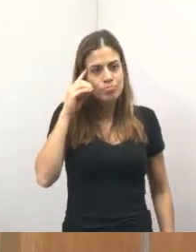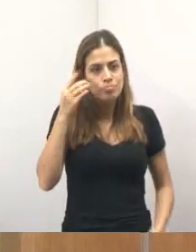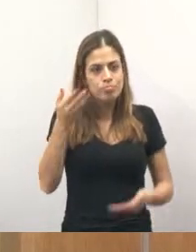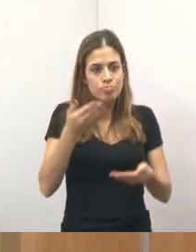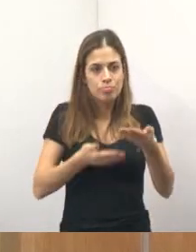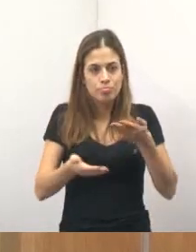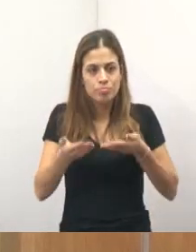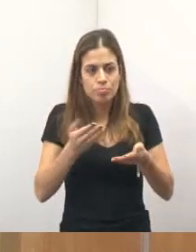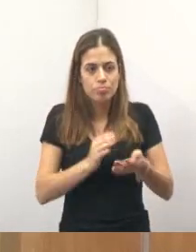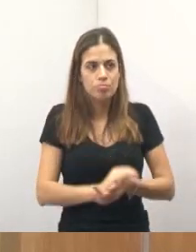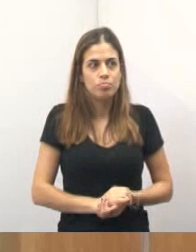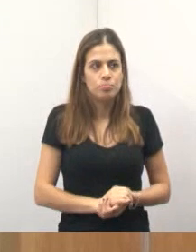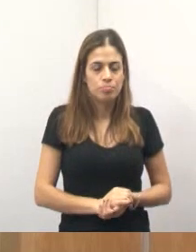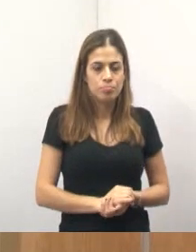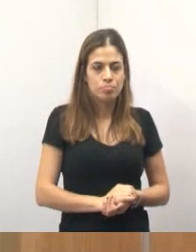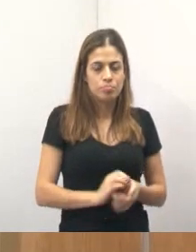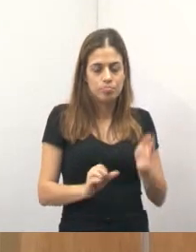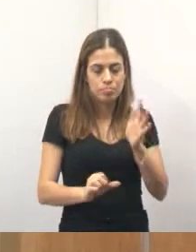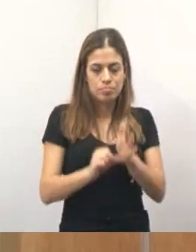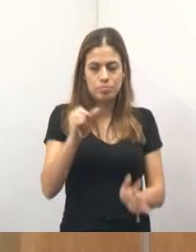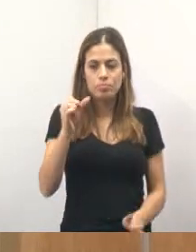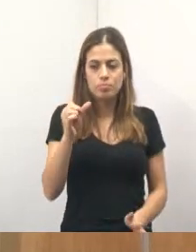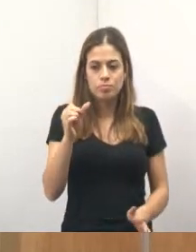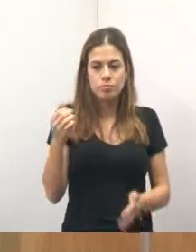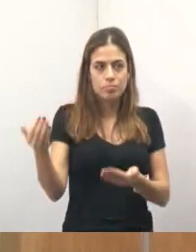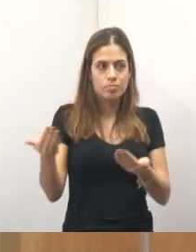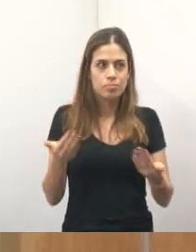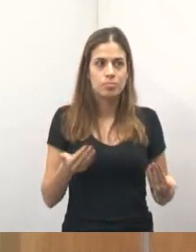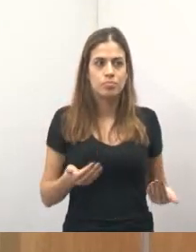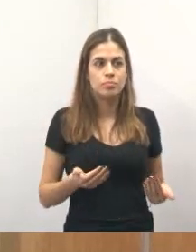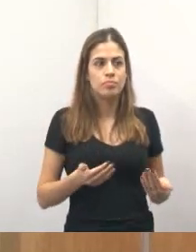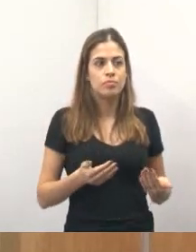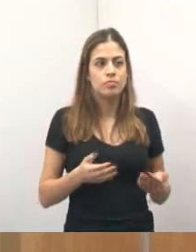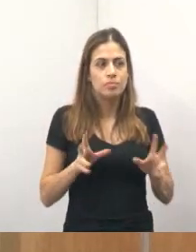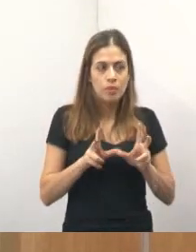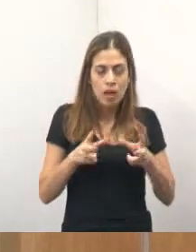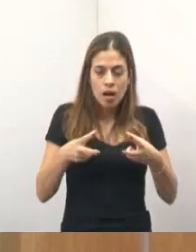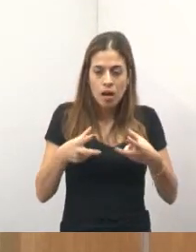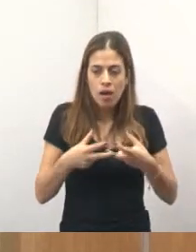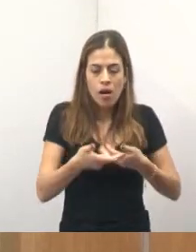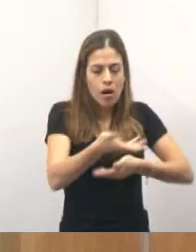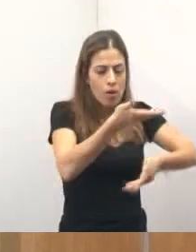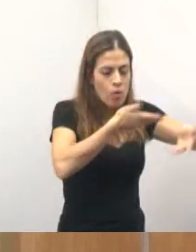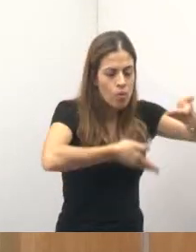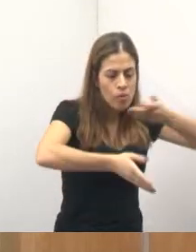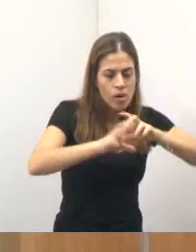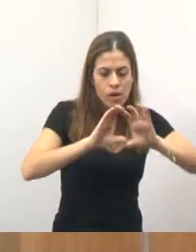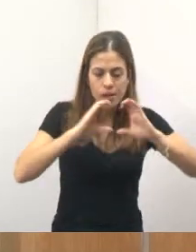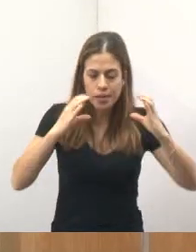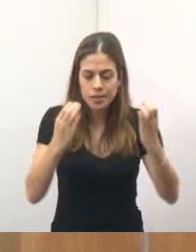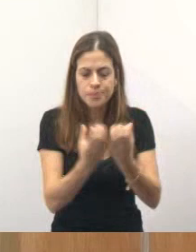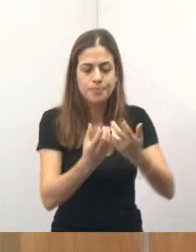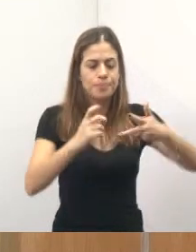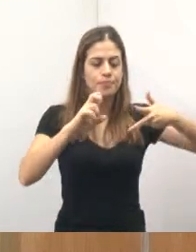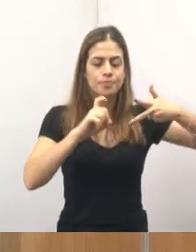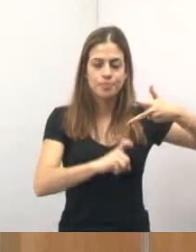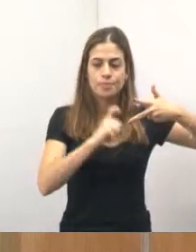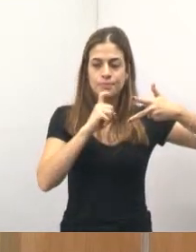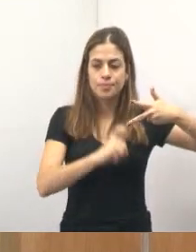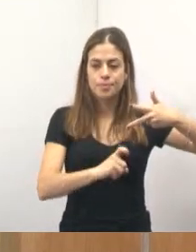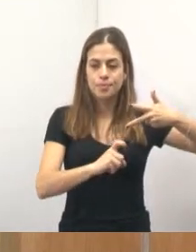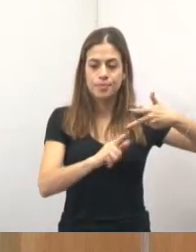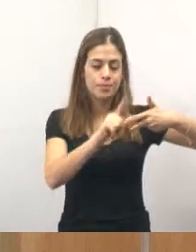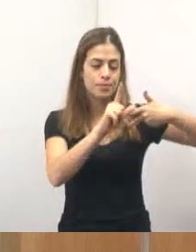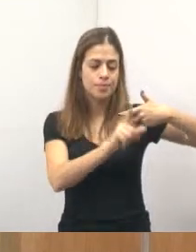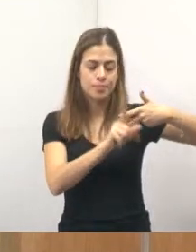estaremos fazendo as primeiras ações aqui na Câmara Municipal, envolvendo a comunidade, o Poder Executivo e também o Poder